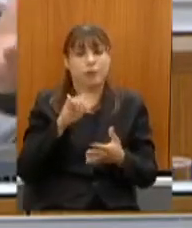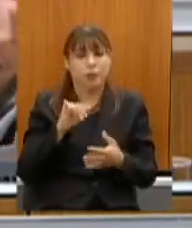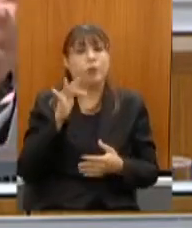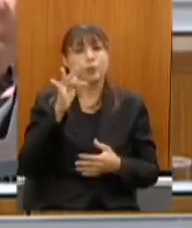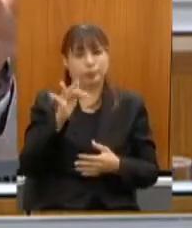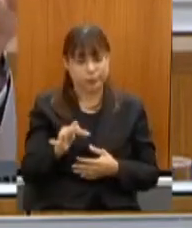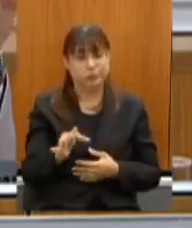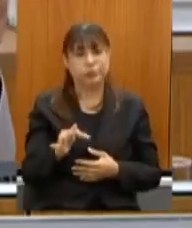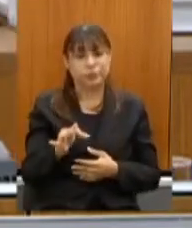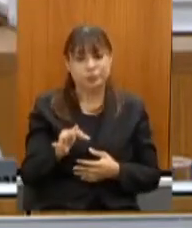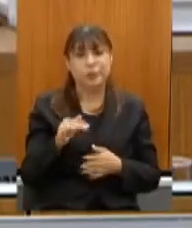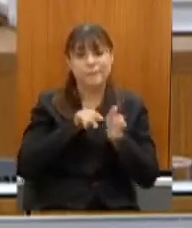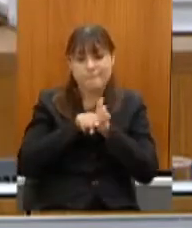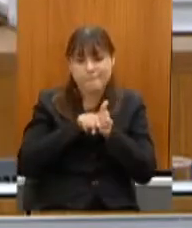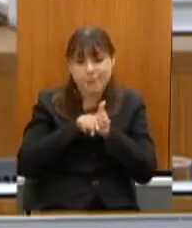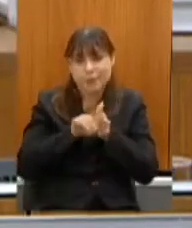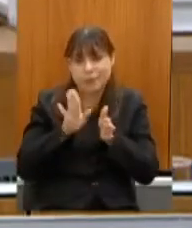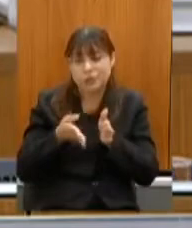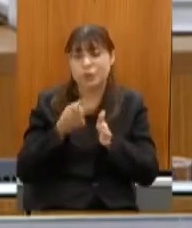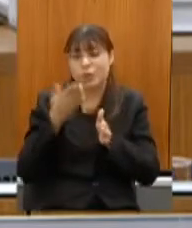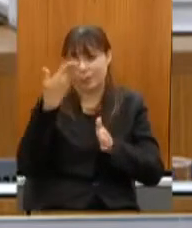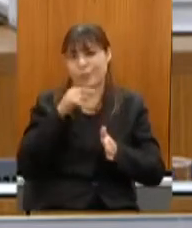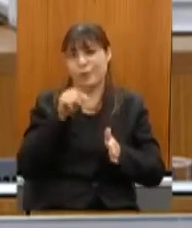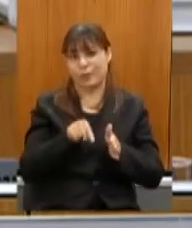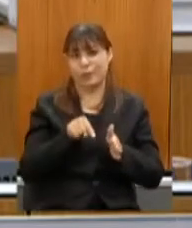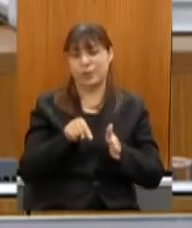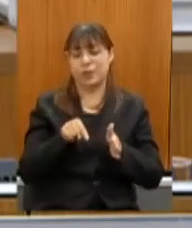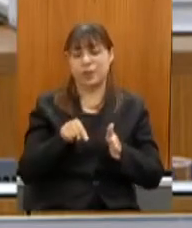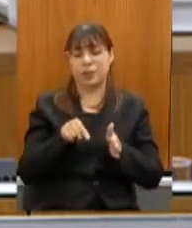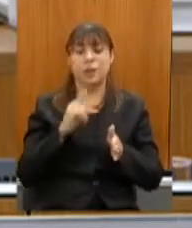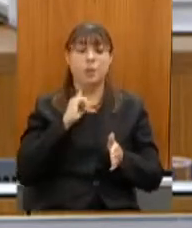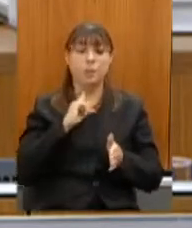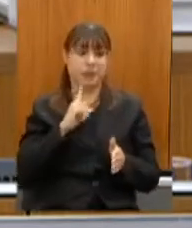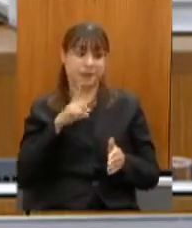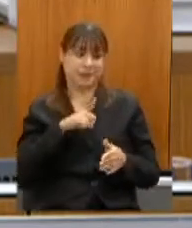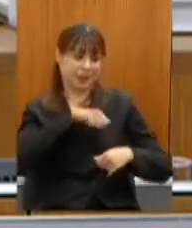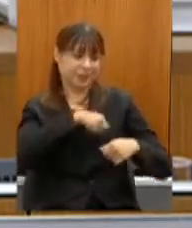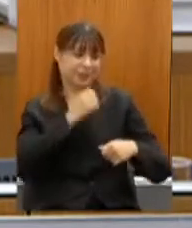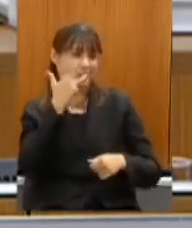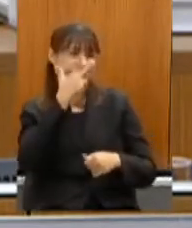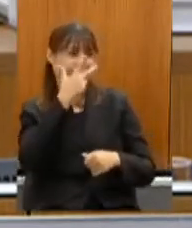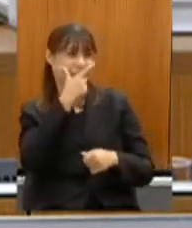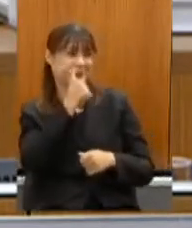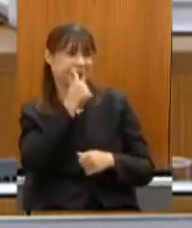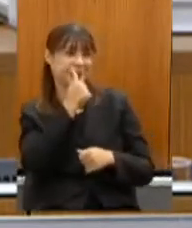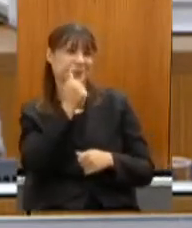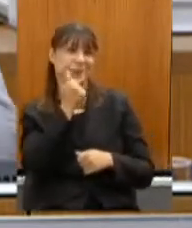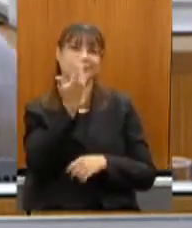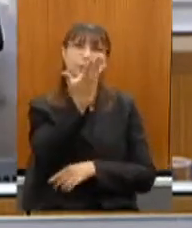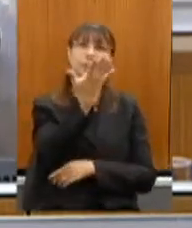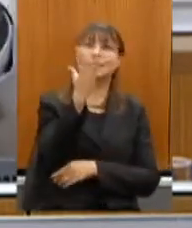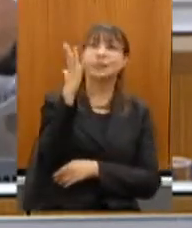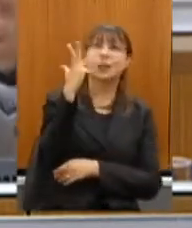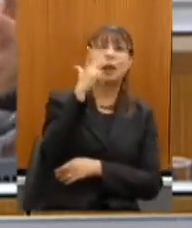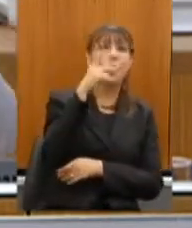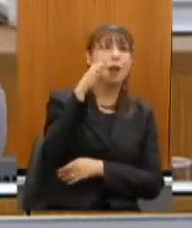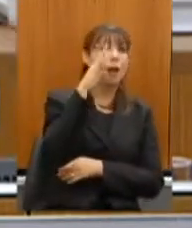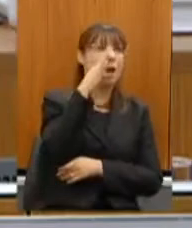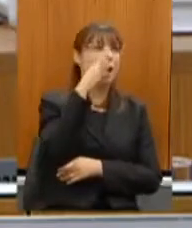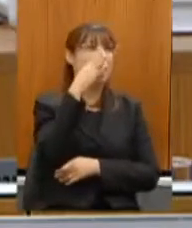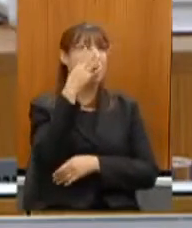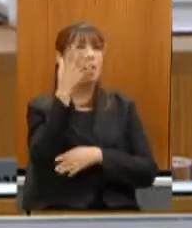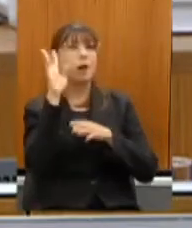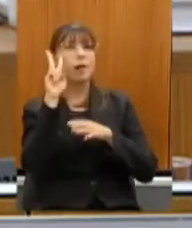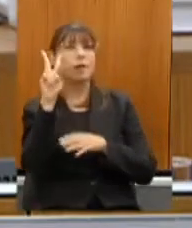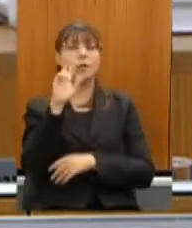todas as pesquisas apontam em Minas Gerais tem uma cozinha maravilhosa uma paisagem deslumbrante